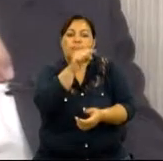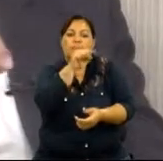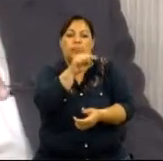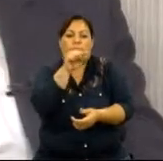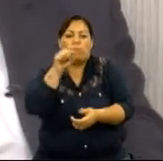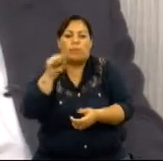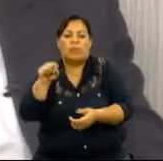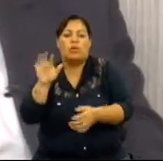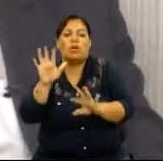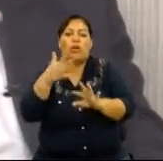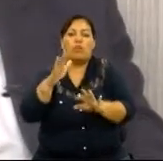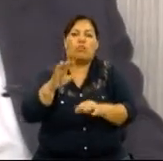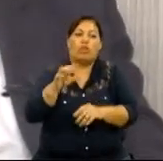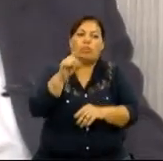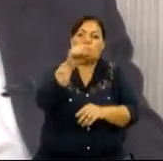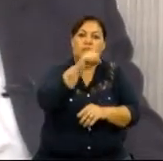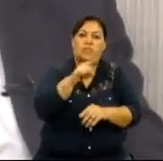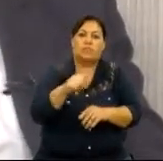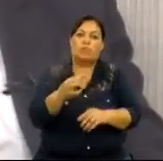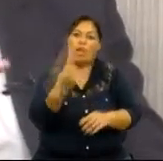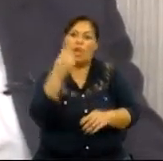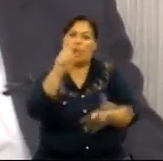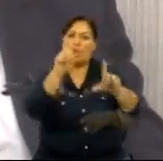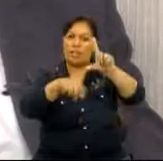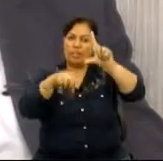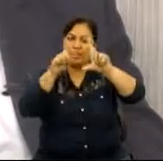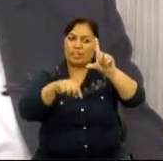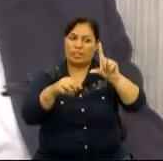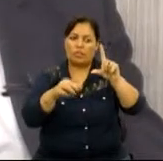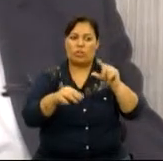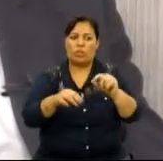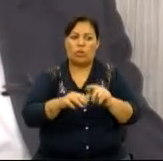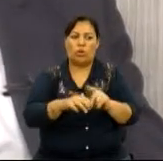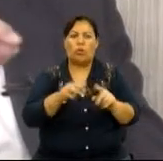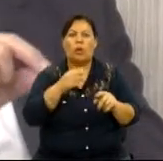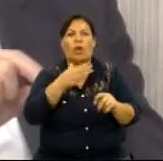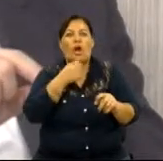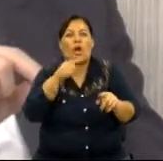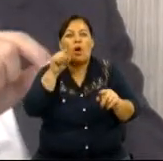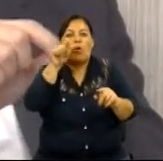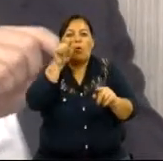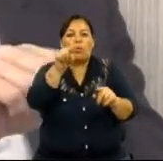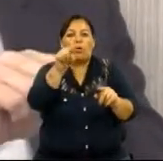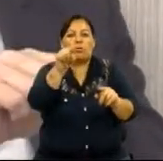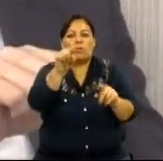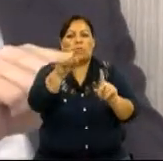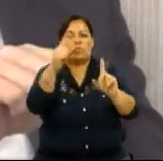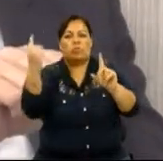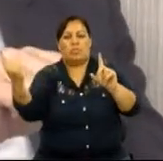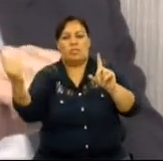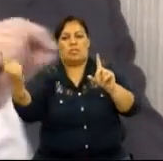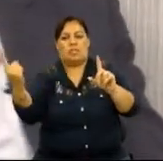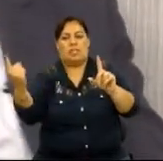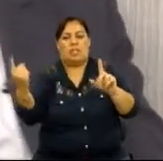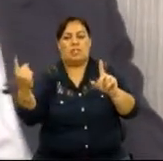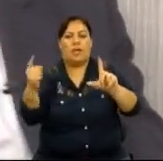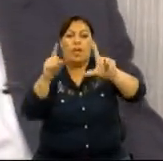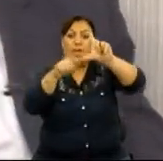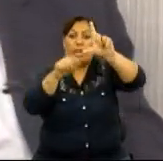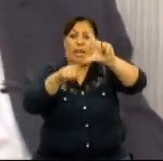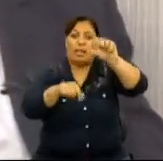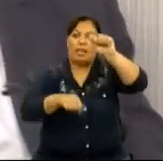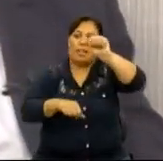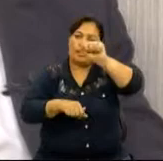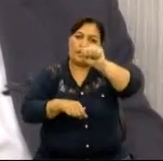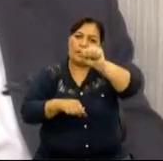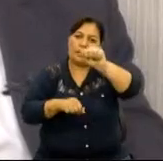Que conforme a posição dos pontos, você identifica uma letra. Então, um pontinho no centro, do lado esquerdo, é a